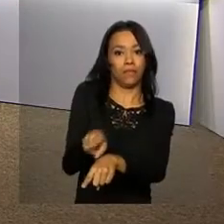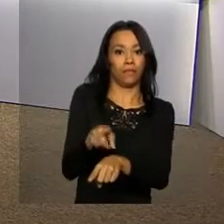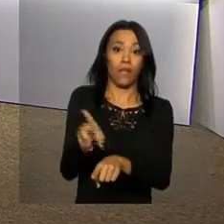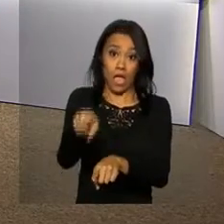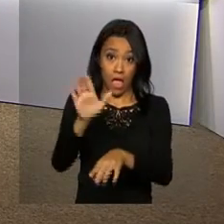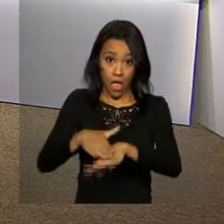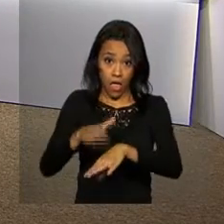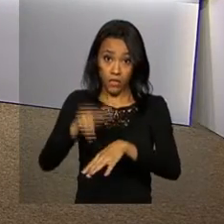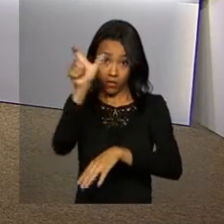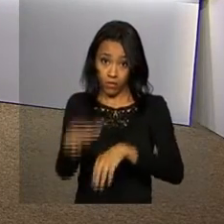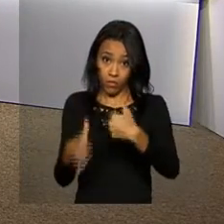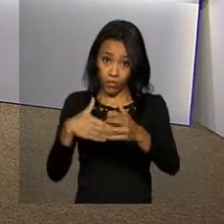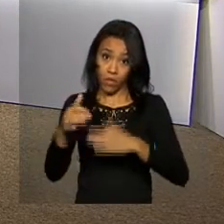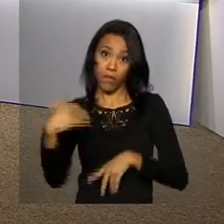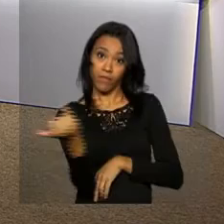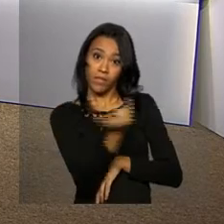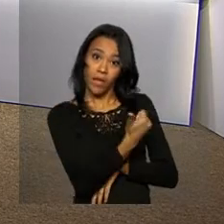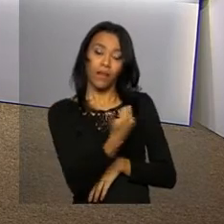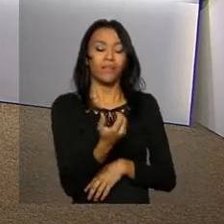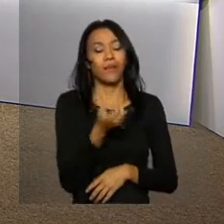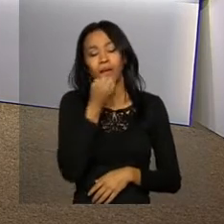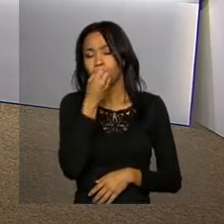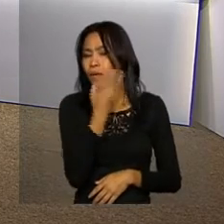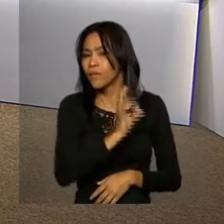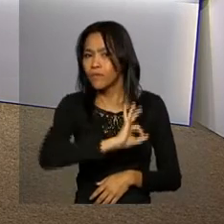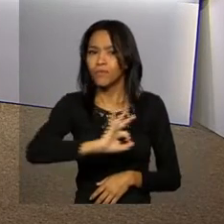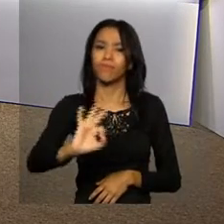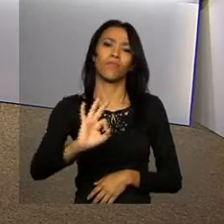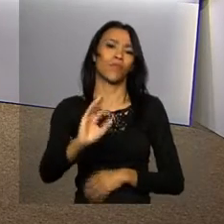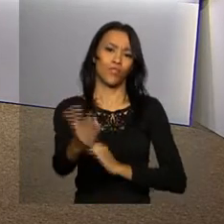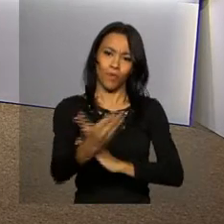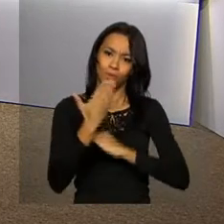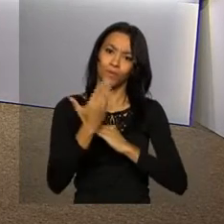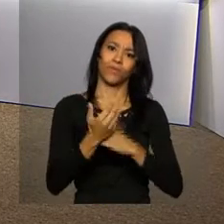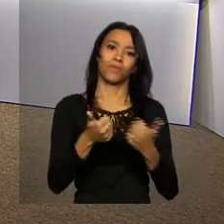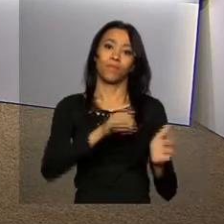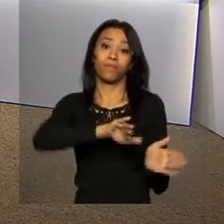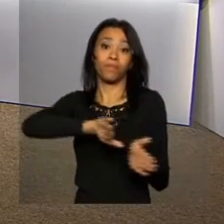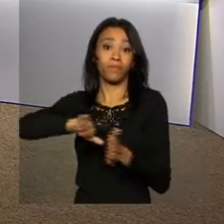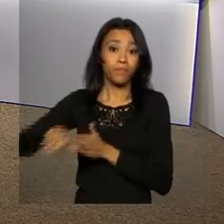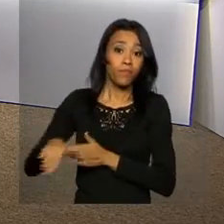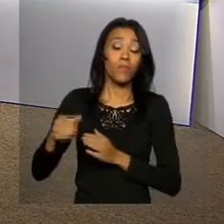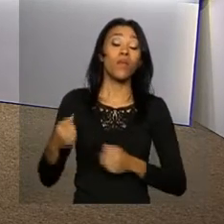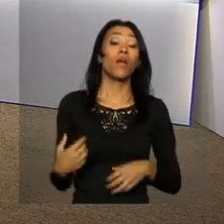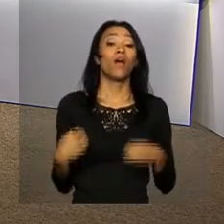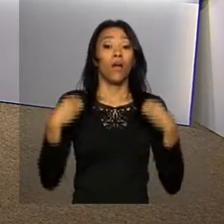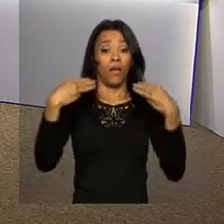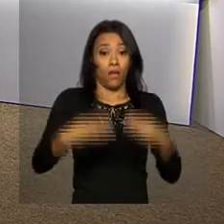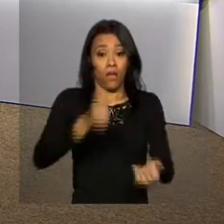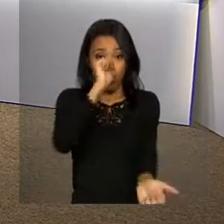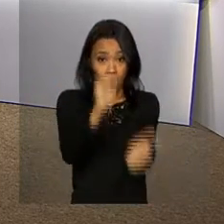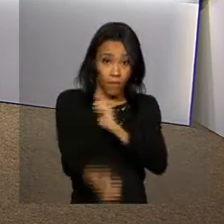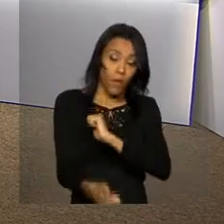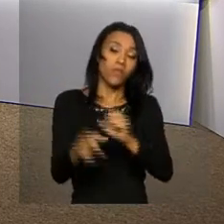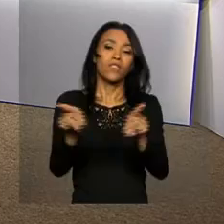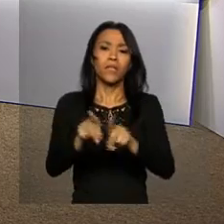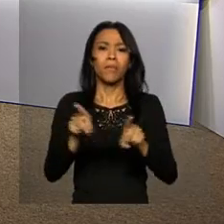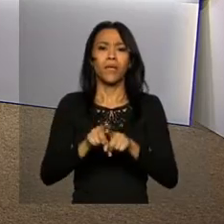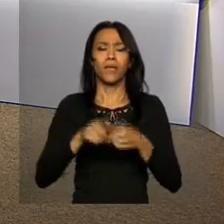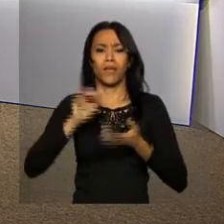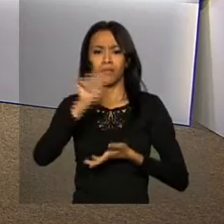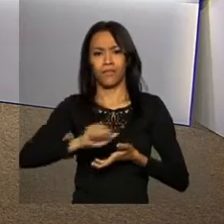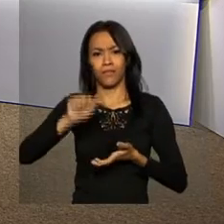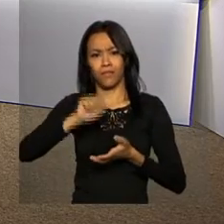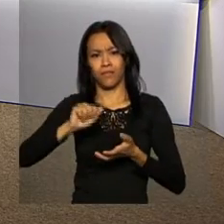Pois é, Ana, toda a ação, toda a ajuda é bem-vinda, né? Agora, o Ministério do Esporte e o Comitê Olímpico Brasileiro também estão nessa